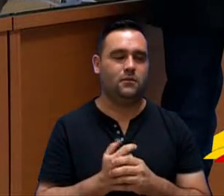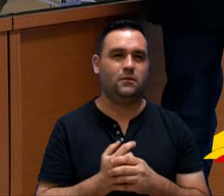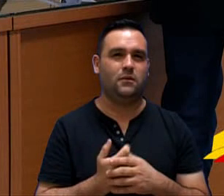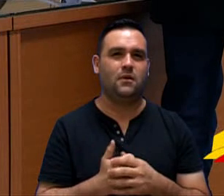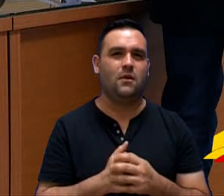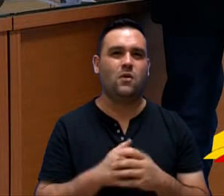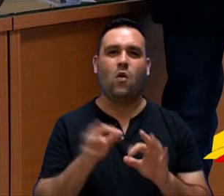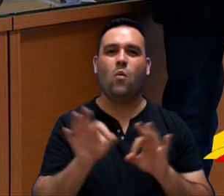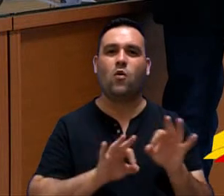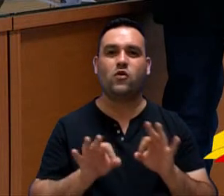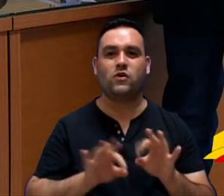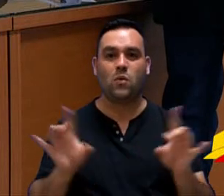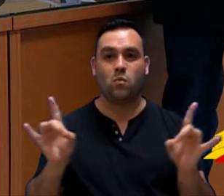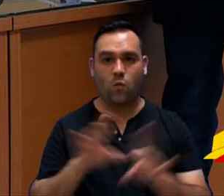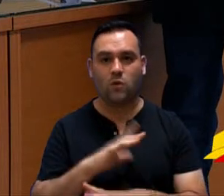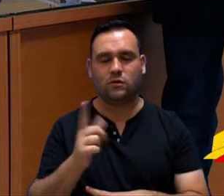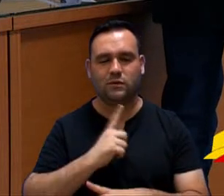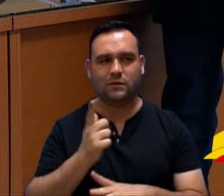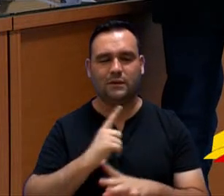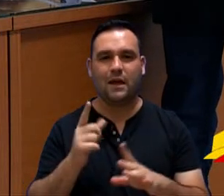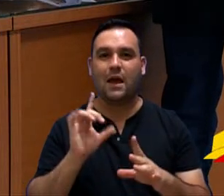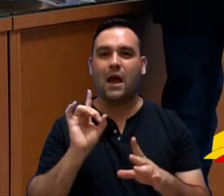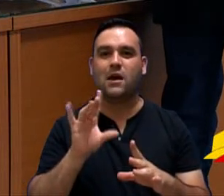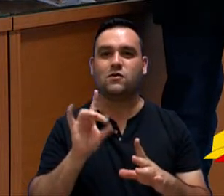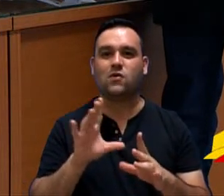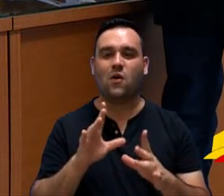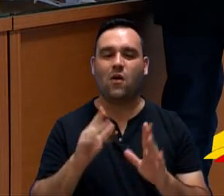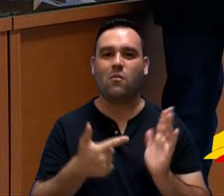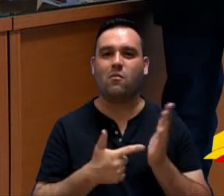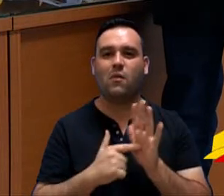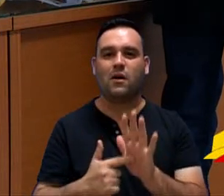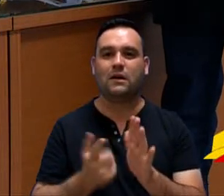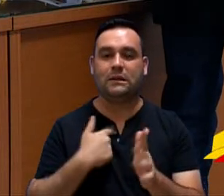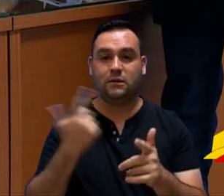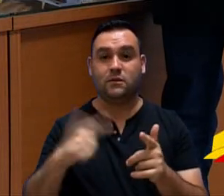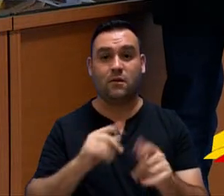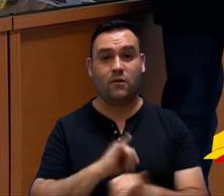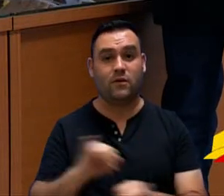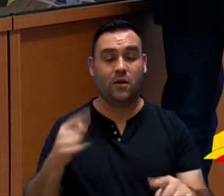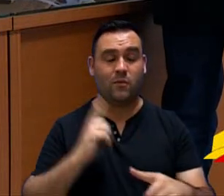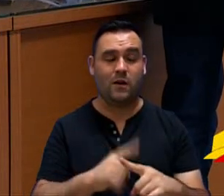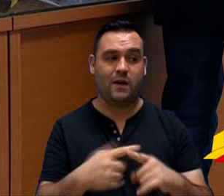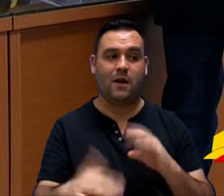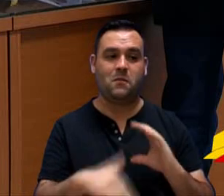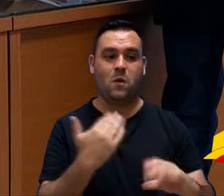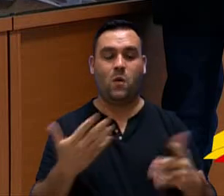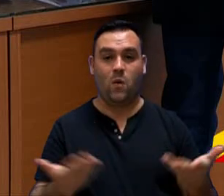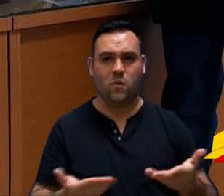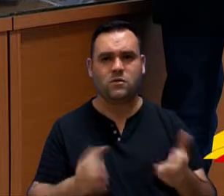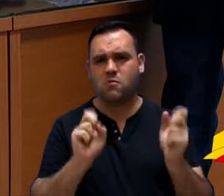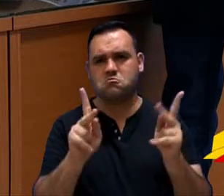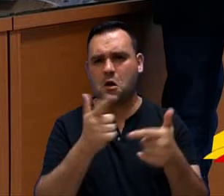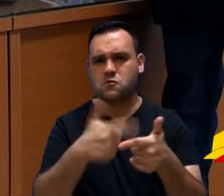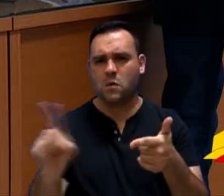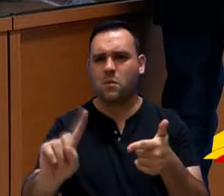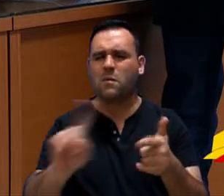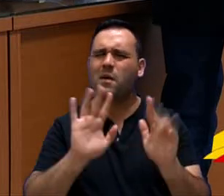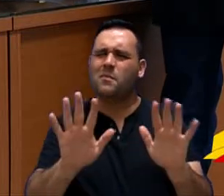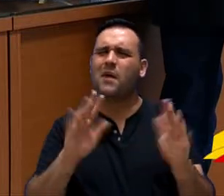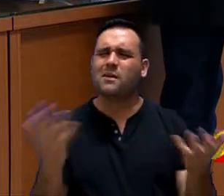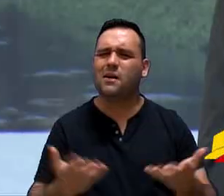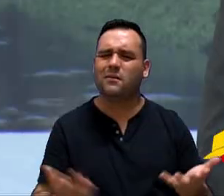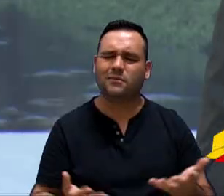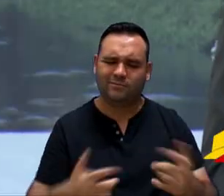diz que o projeto está completo. Só na parte... Estou repassando o que me encaminharam aqui agora. Tudo bem, tudo bem, mas vamos